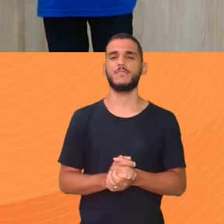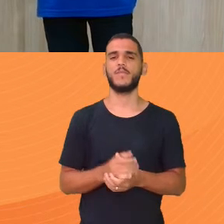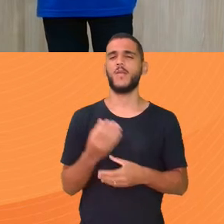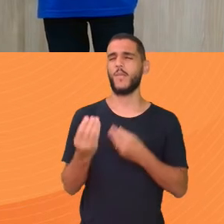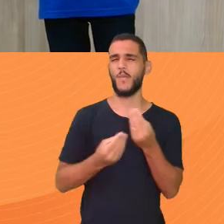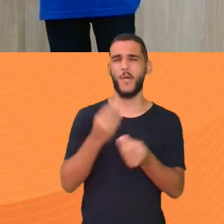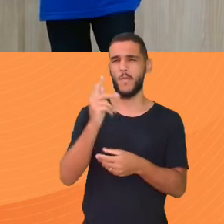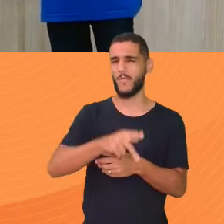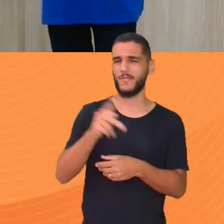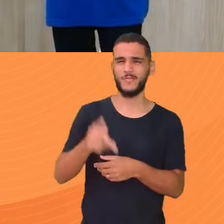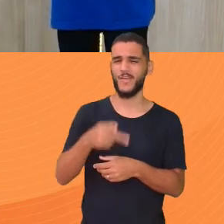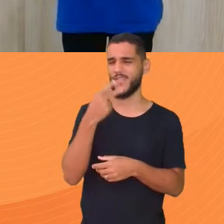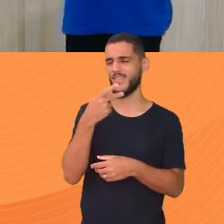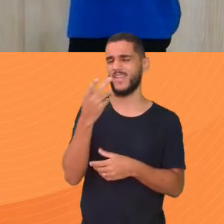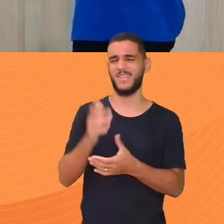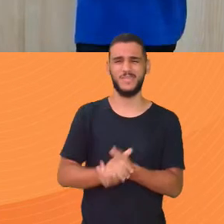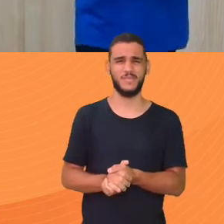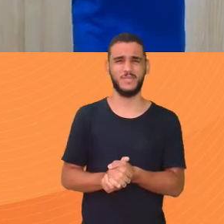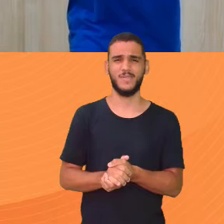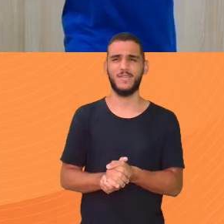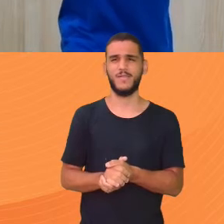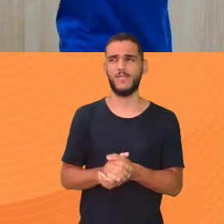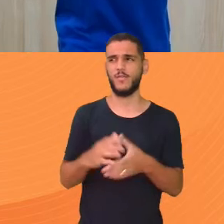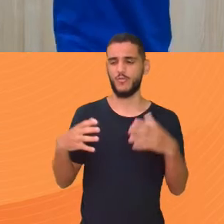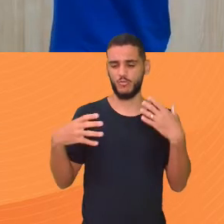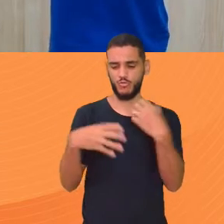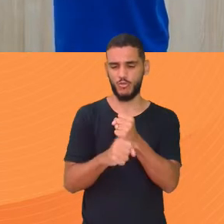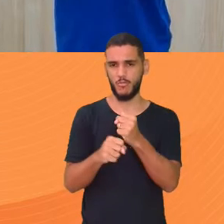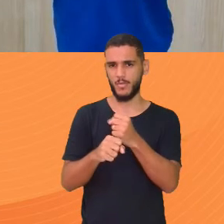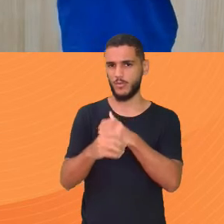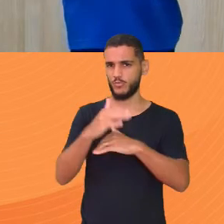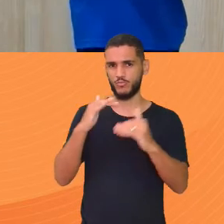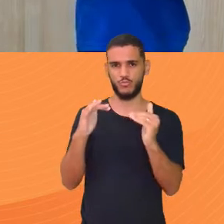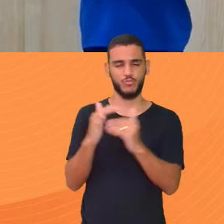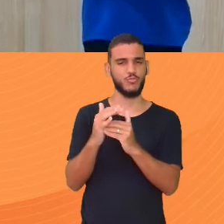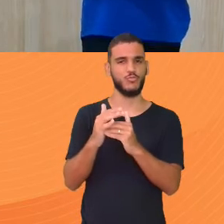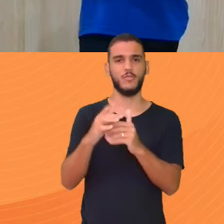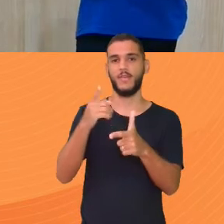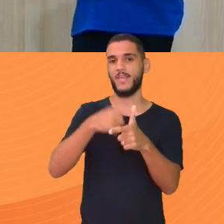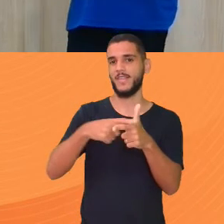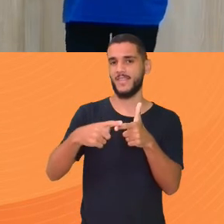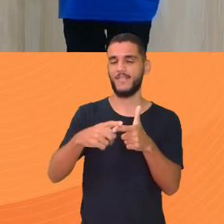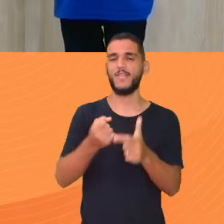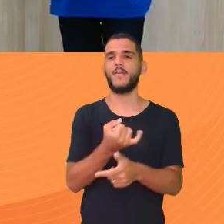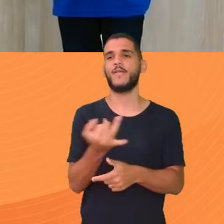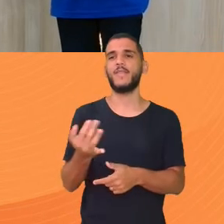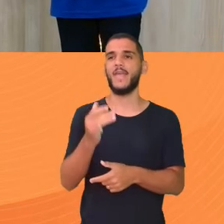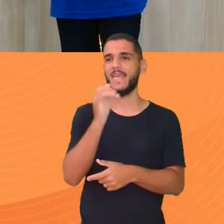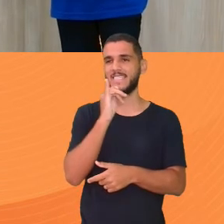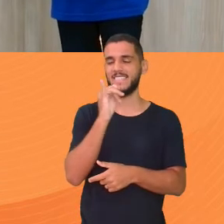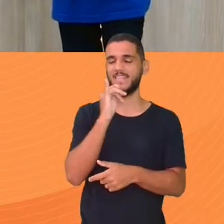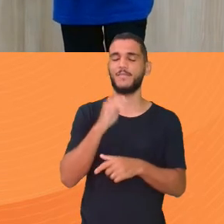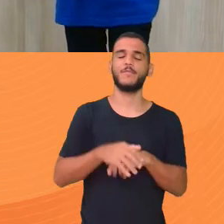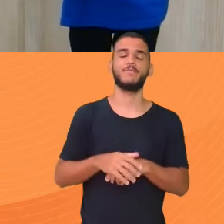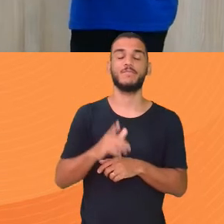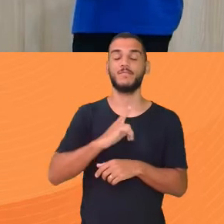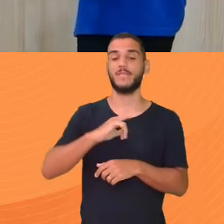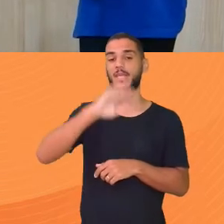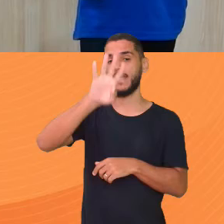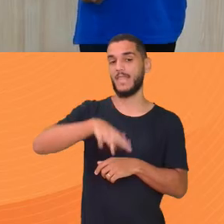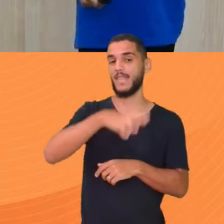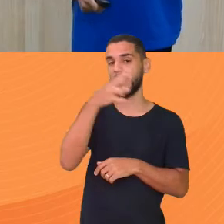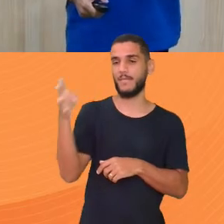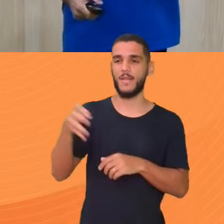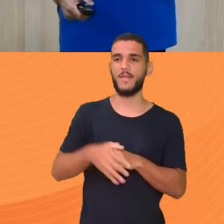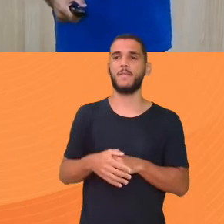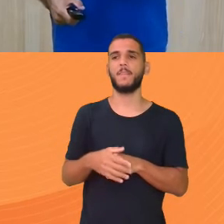Como assim Ricardo Tu está falando muito Soma tudinho E divide pela quantidade Exemplo Se eu coloquei aqui Na tabela Eu tenho